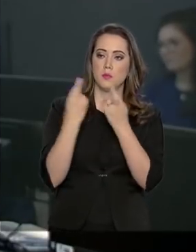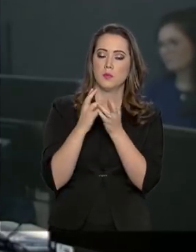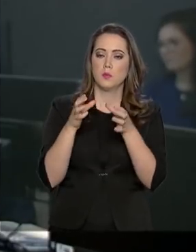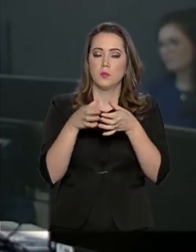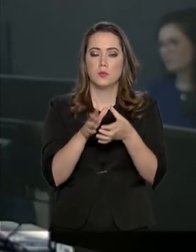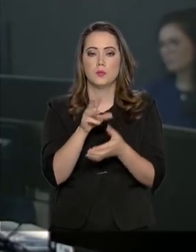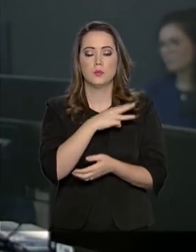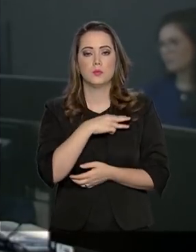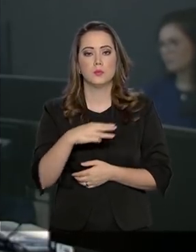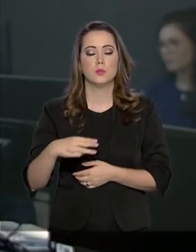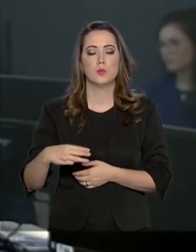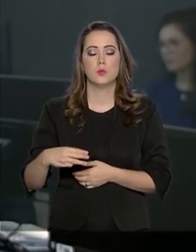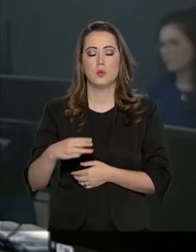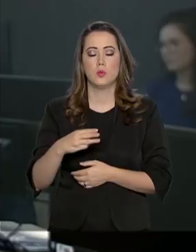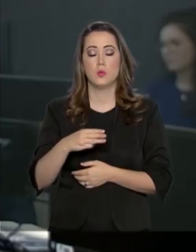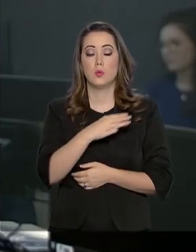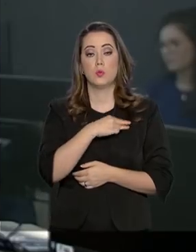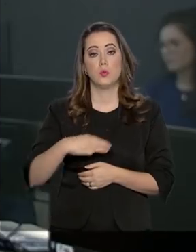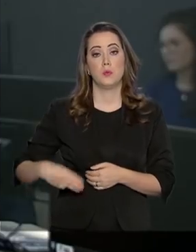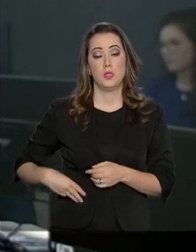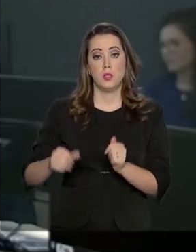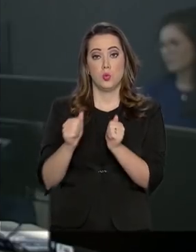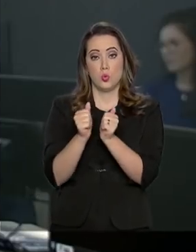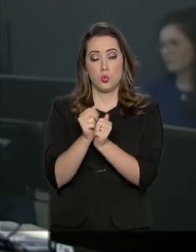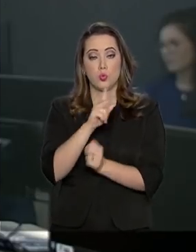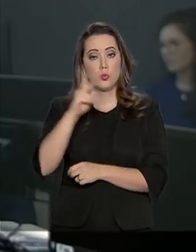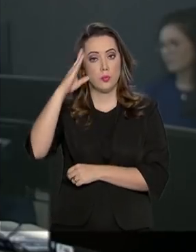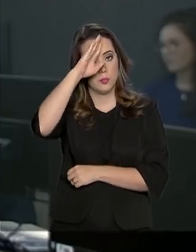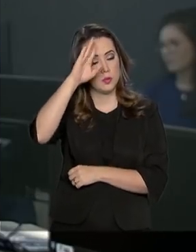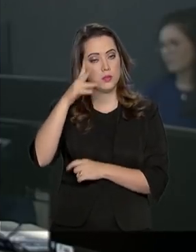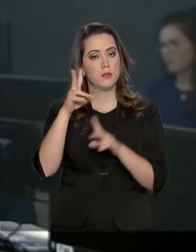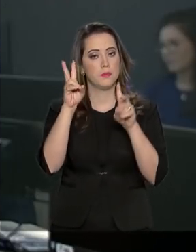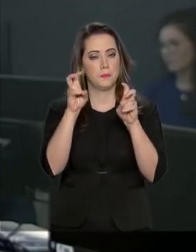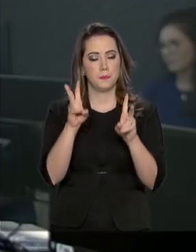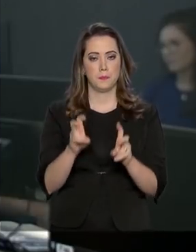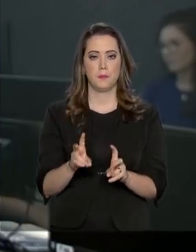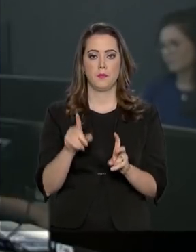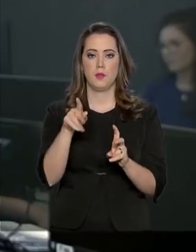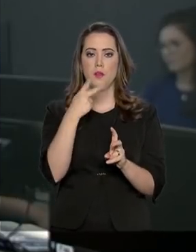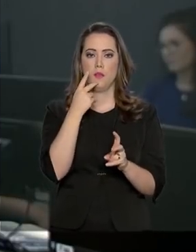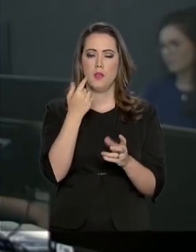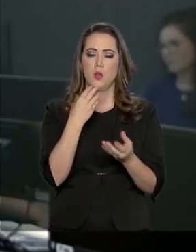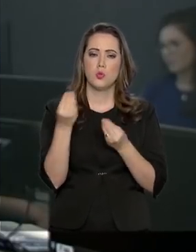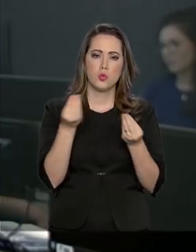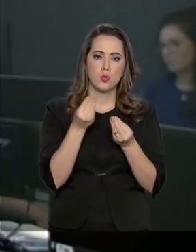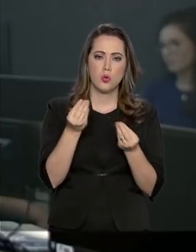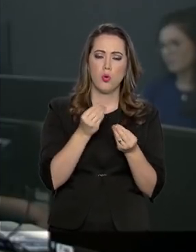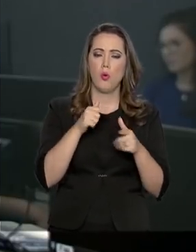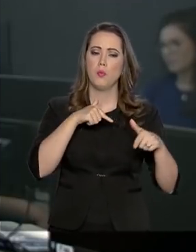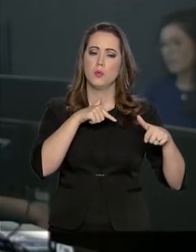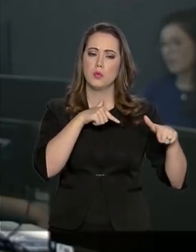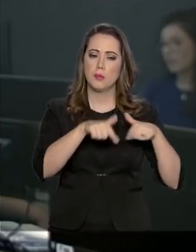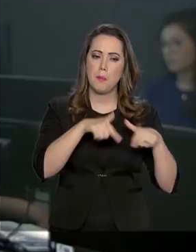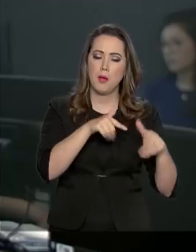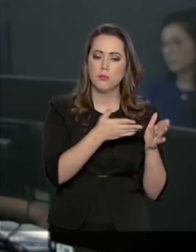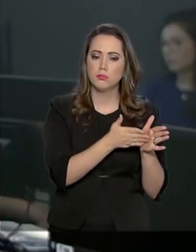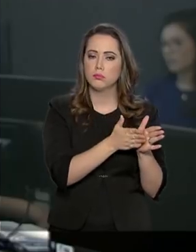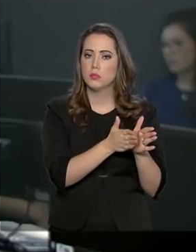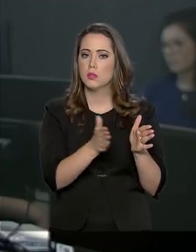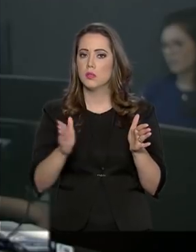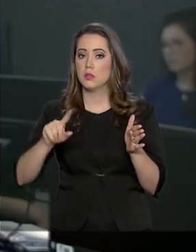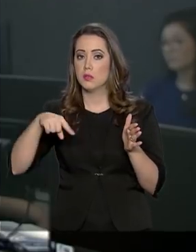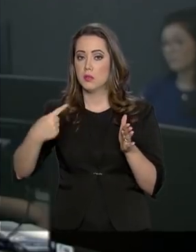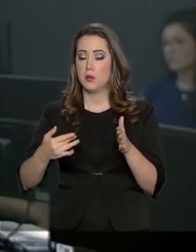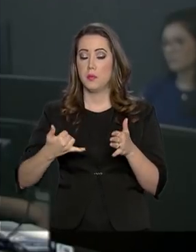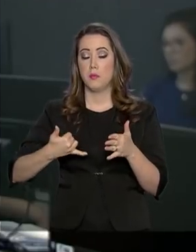Bolsonaro no Palácio do Alvorada. Eles trataram a respeito do calendário de trabalho para o período pós